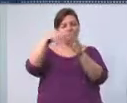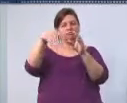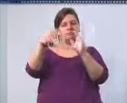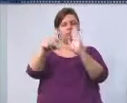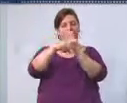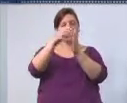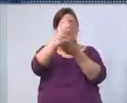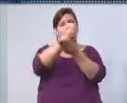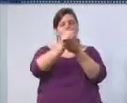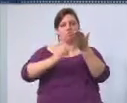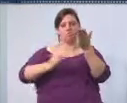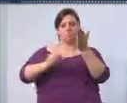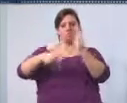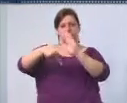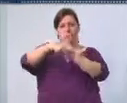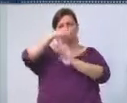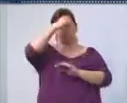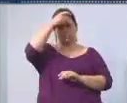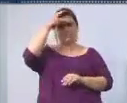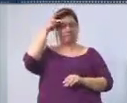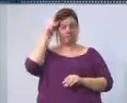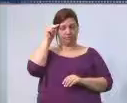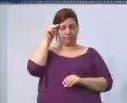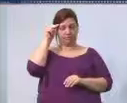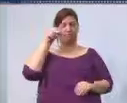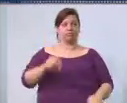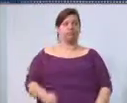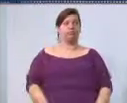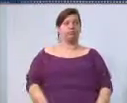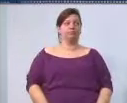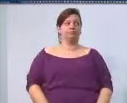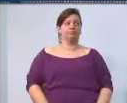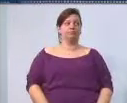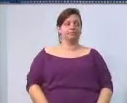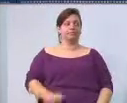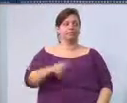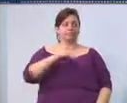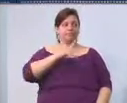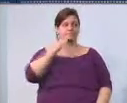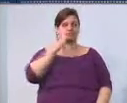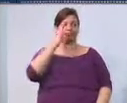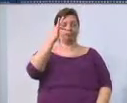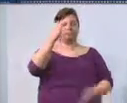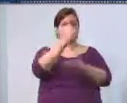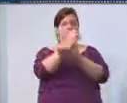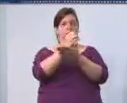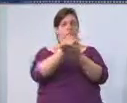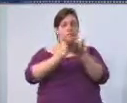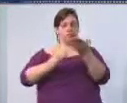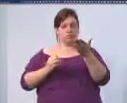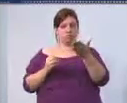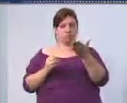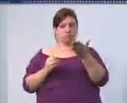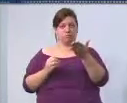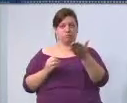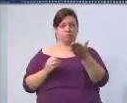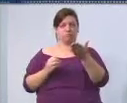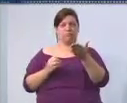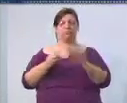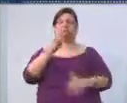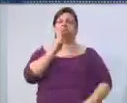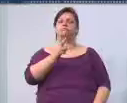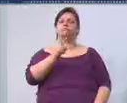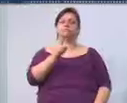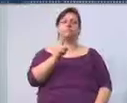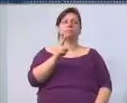prefeitura como um todo, dentro da previsão orçamentária, de mobilidade orçamentária que, normalmente, a Câmara